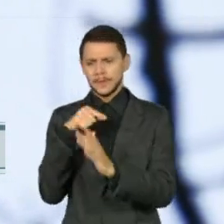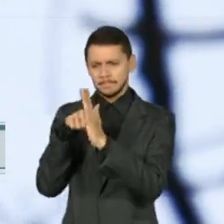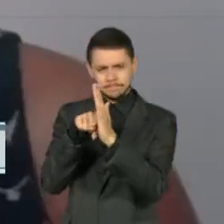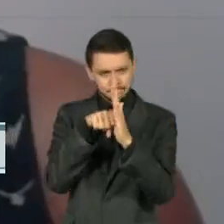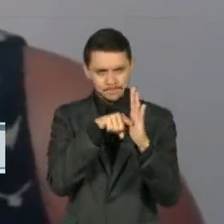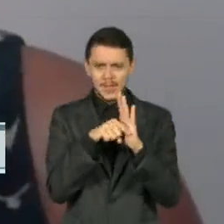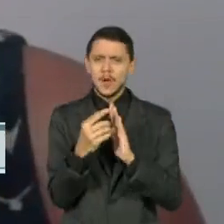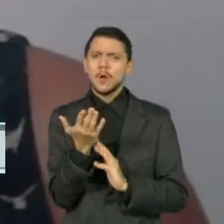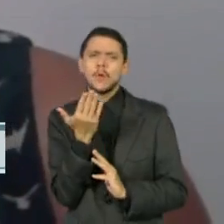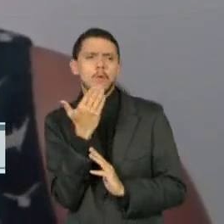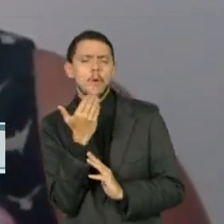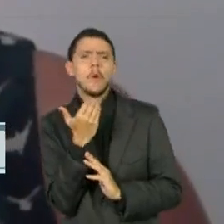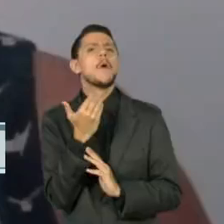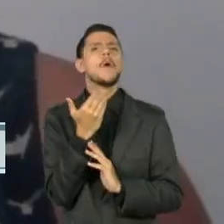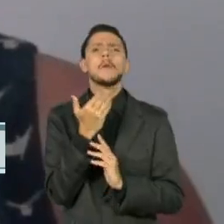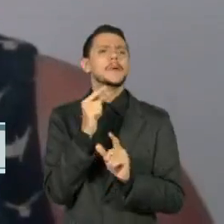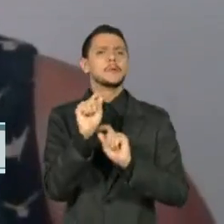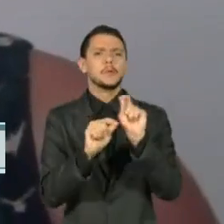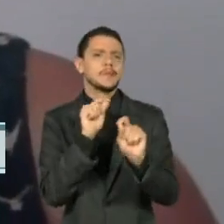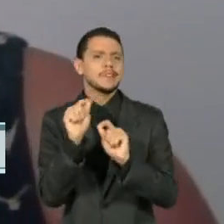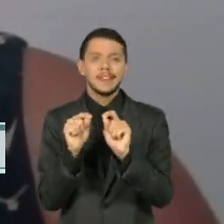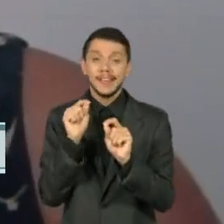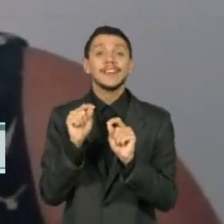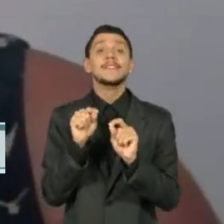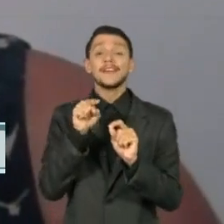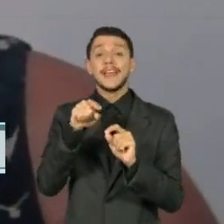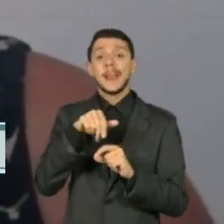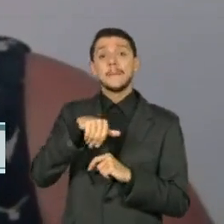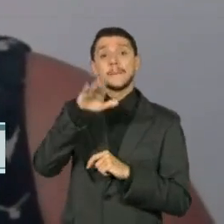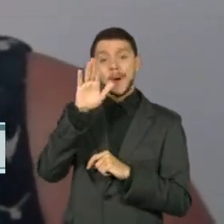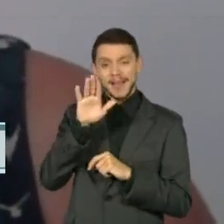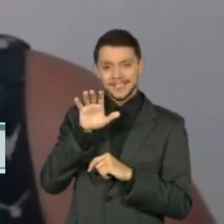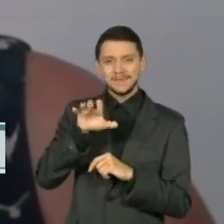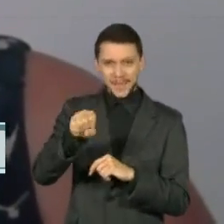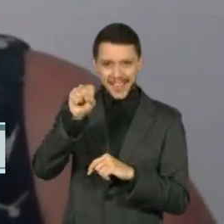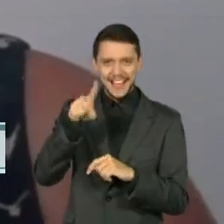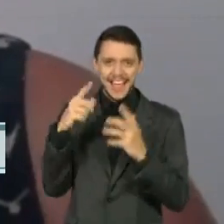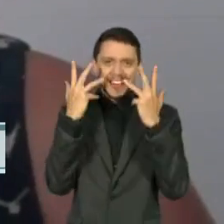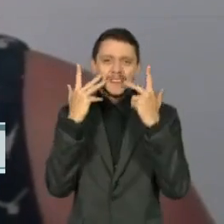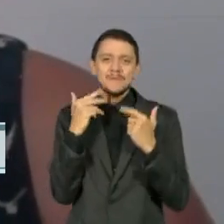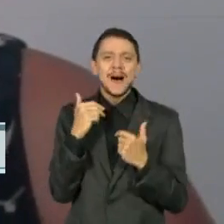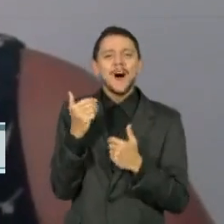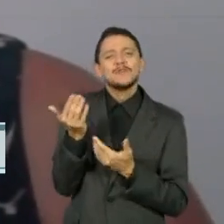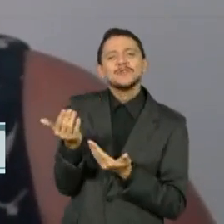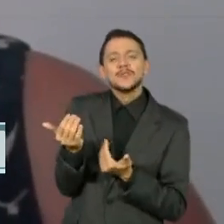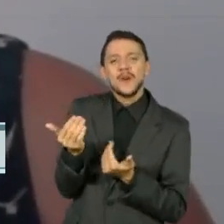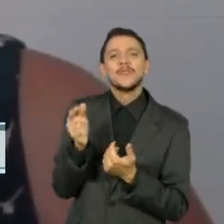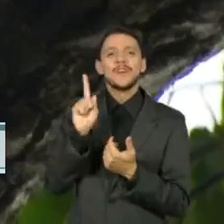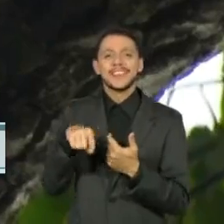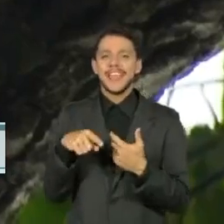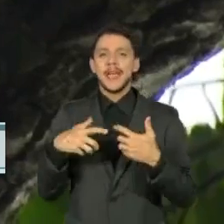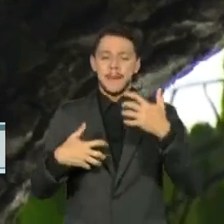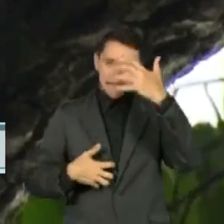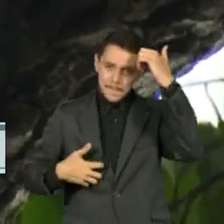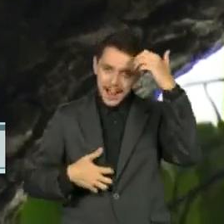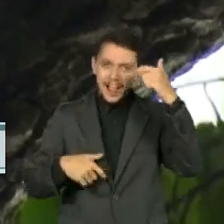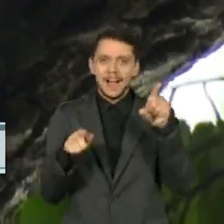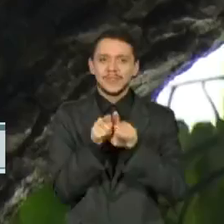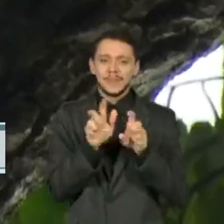dieta é que, no geral, ela caça mais indivíduos jovens, de macaco, de preguiça, que têm um peso menor.